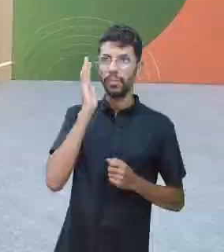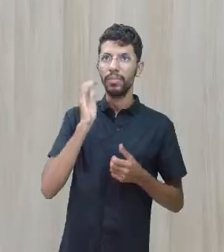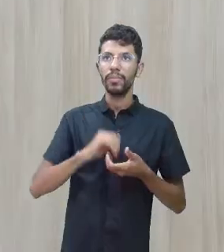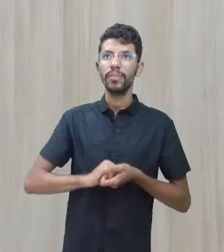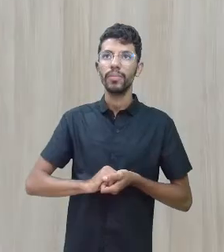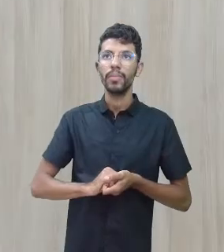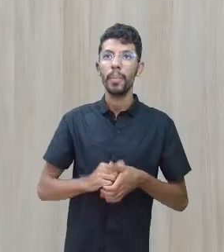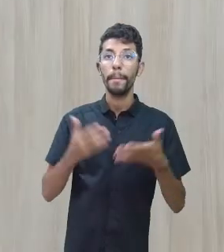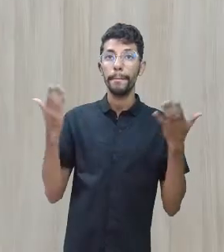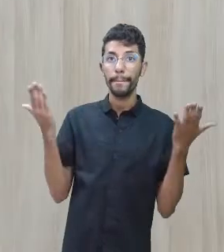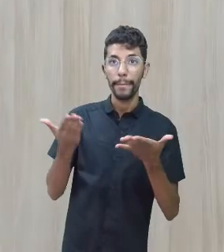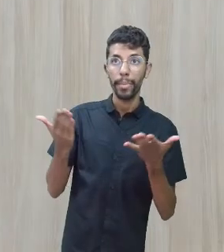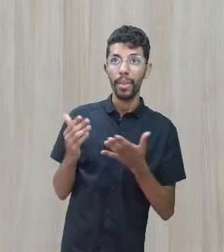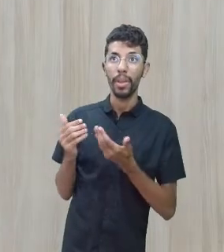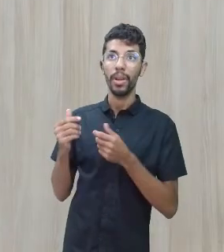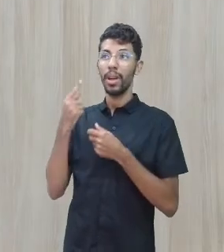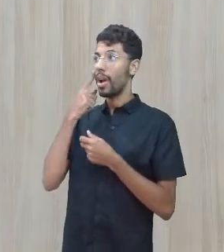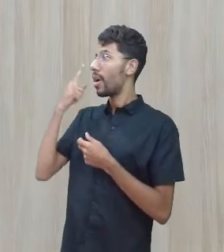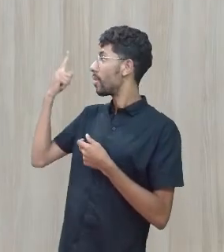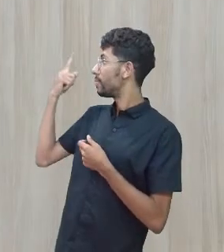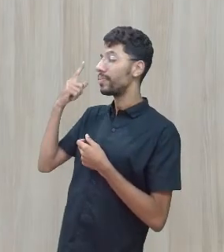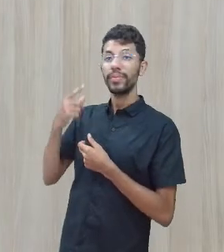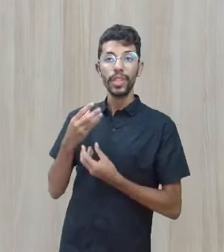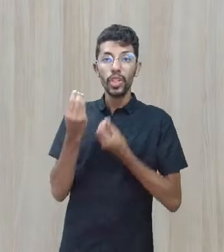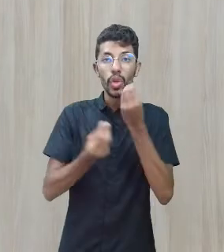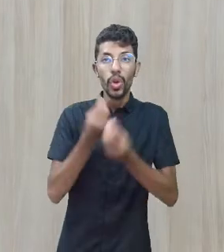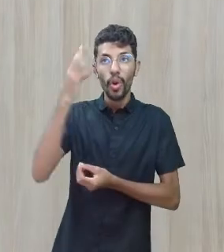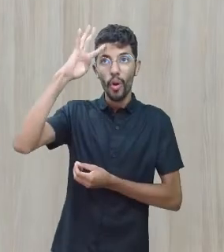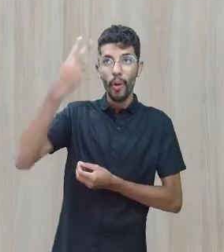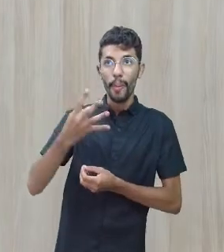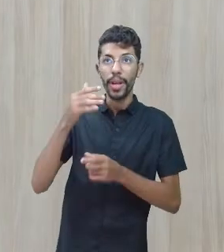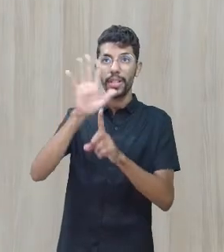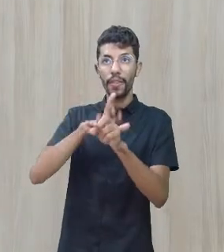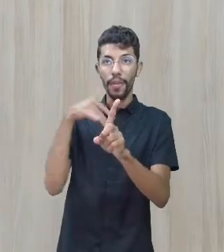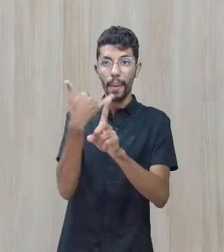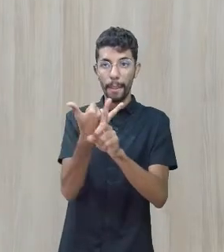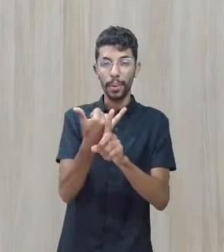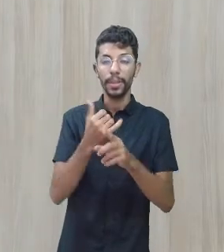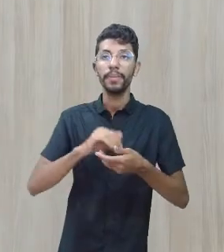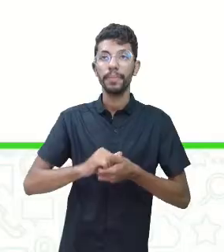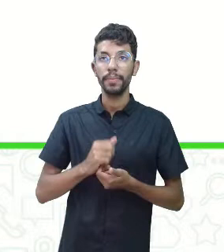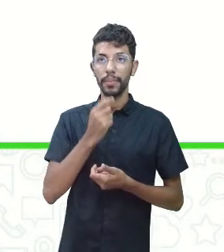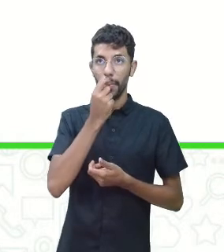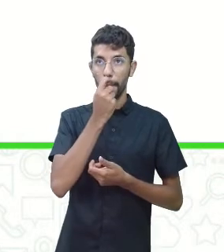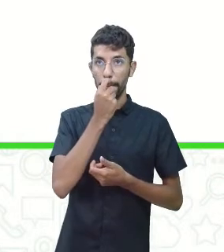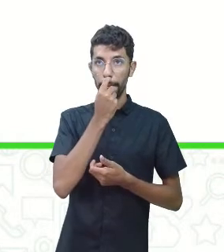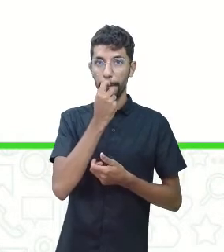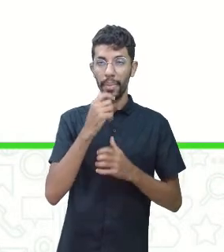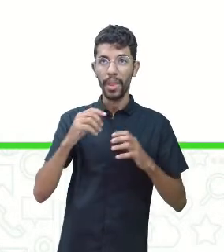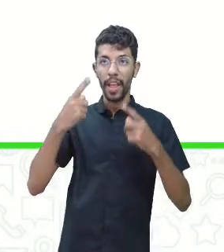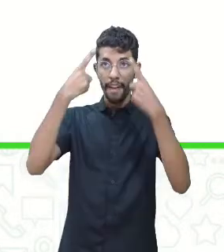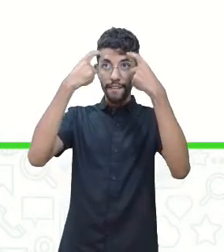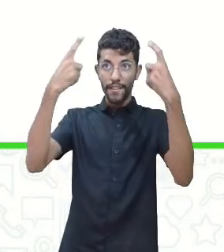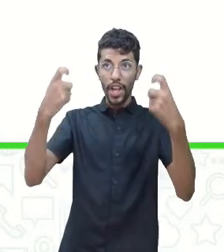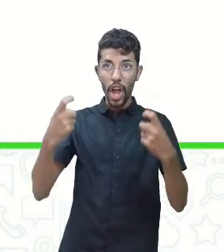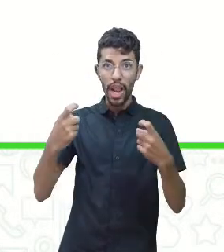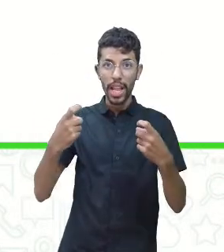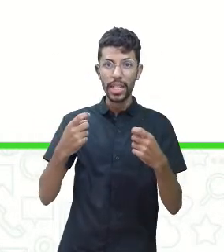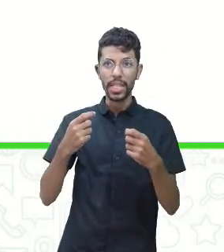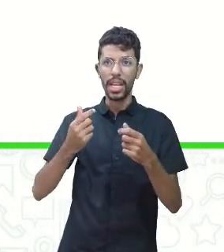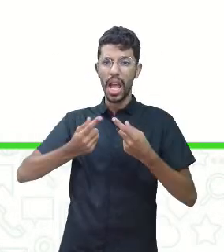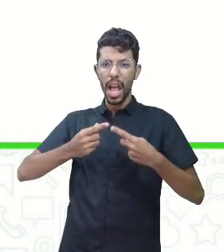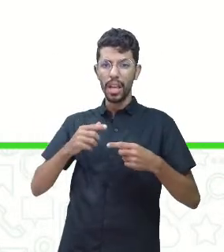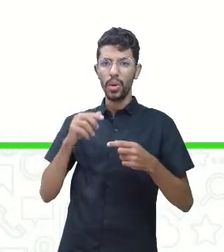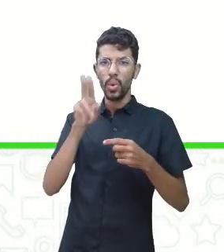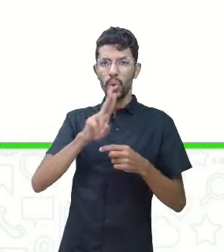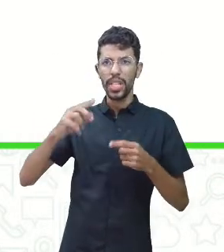Agora, como solucionar o bullying? Vamos lá. A violência não é combatida com violência.